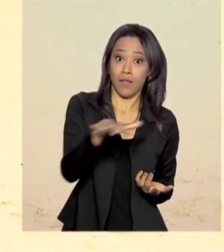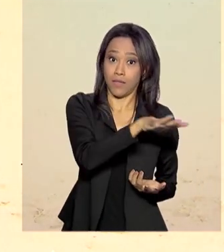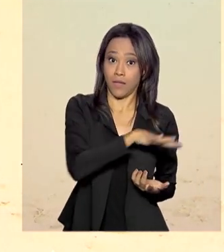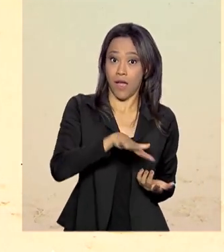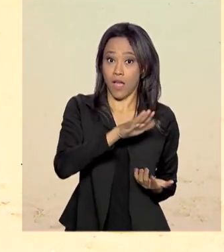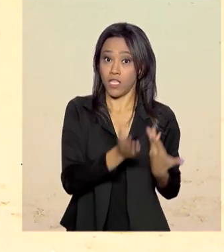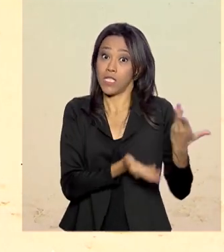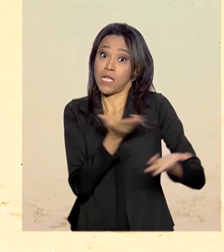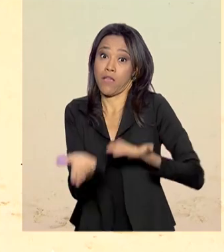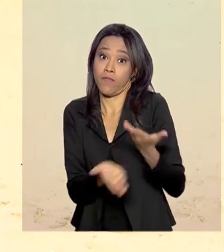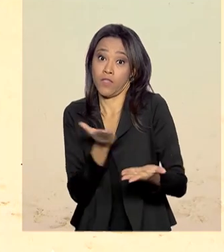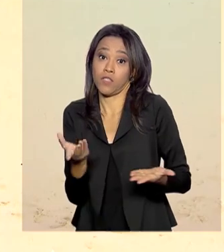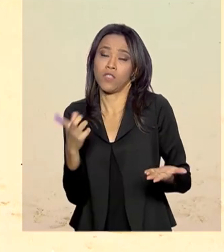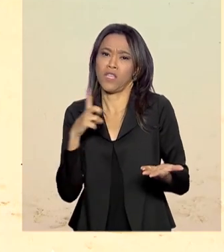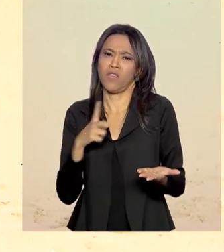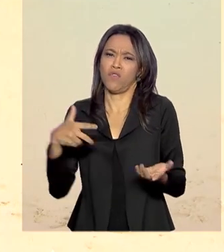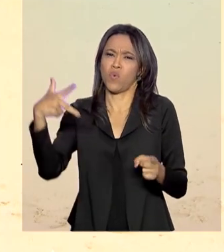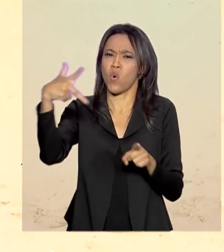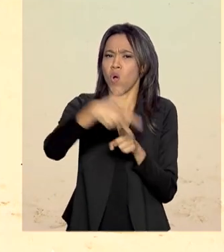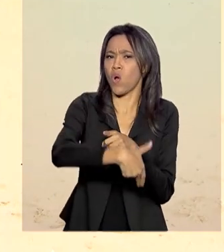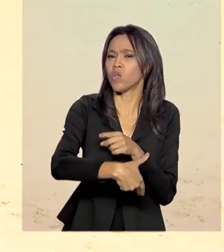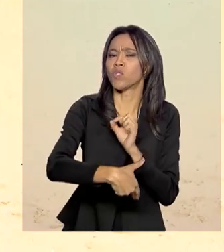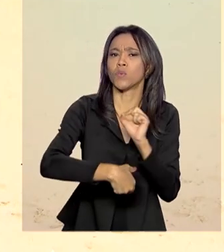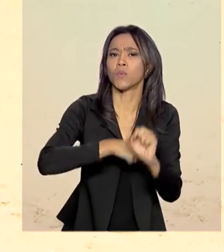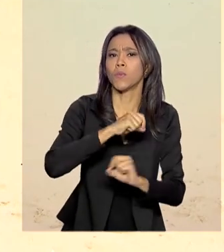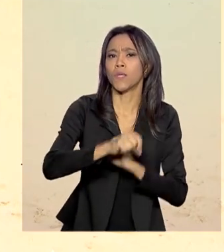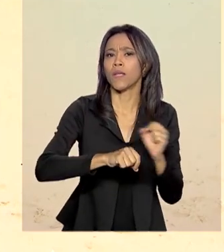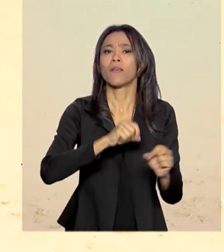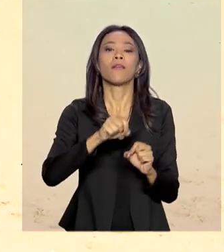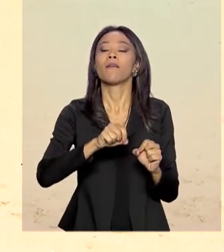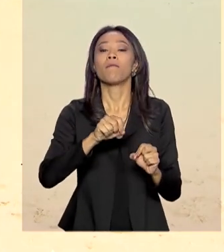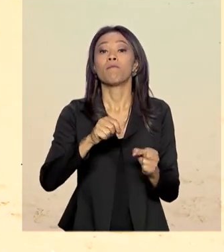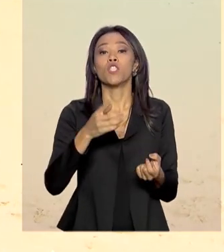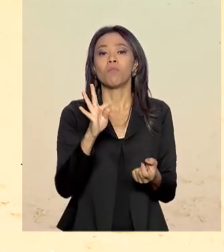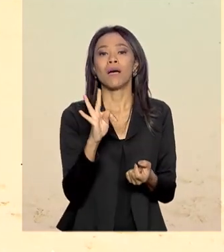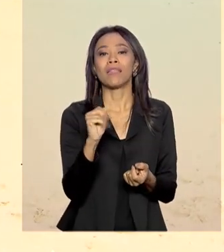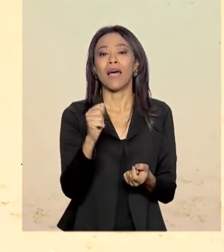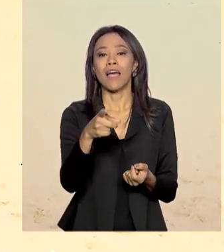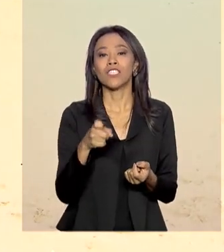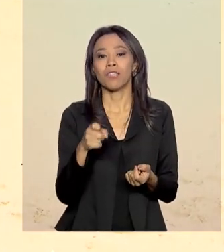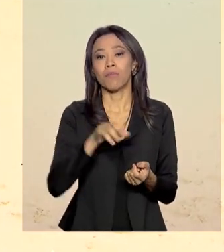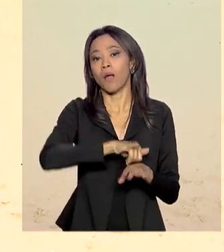governo anunciou um corte da taxa adicional para os voos internacionais. Renata.